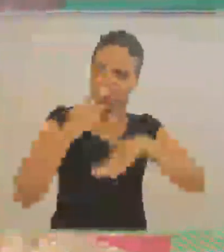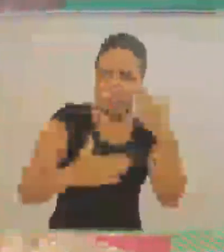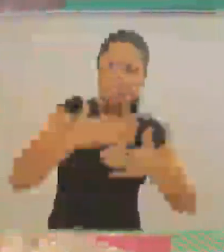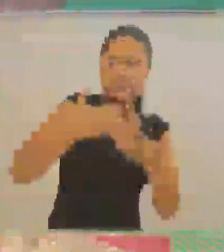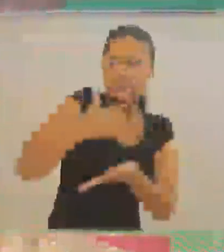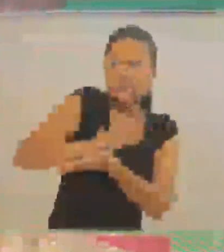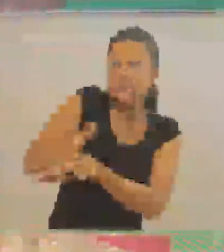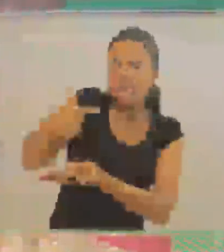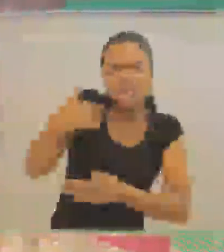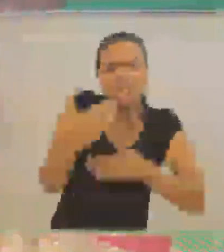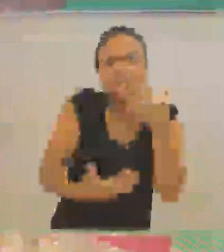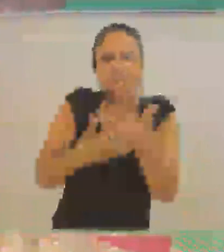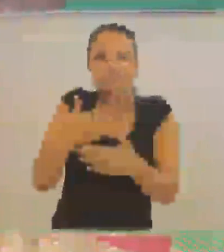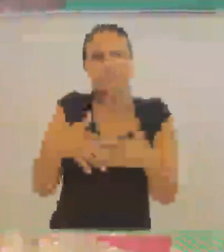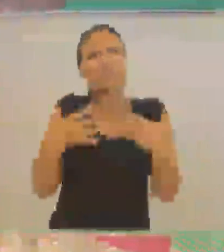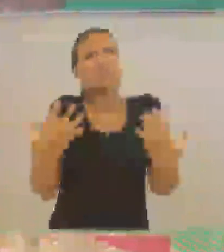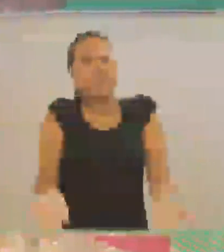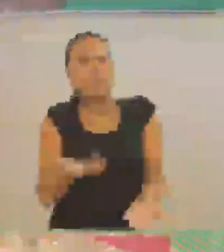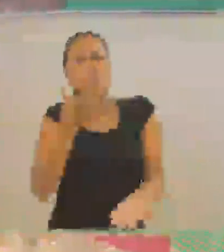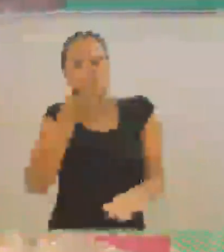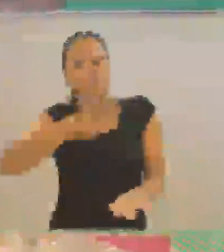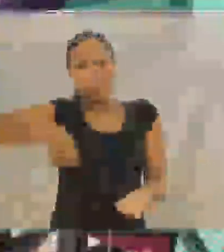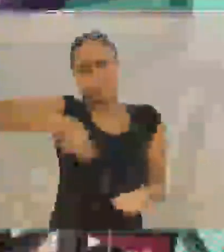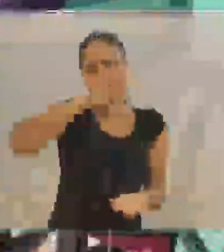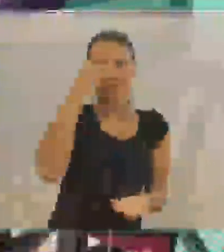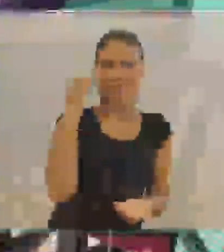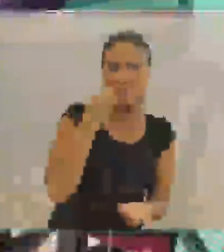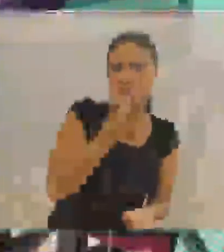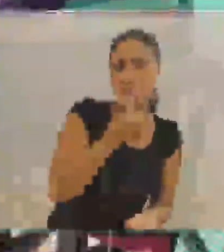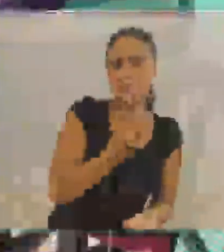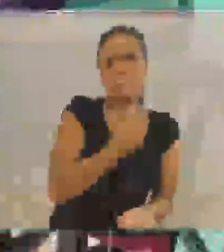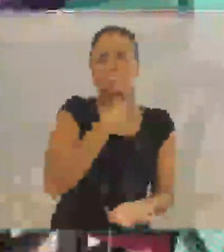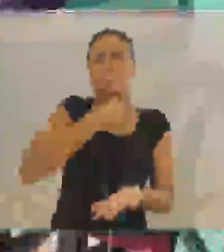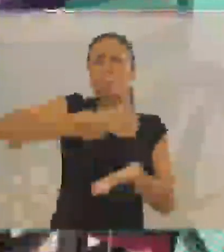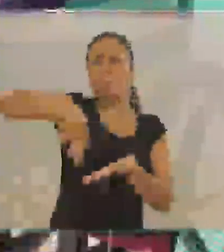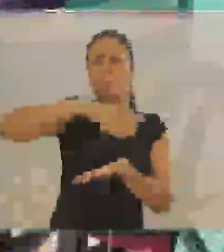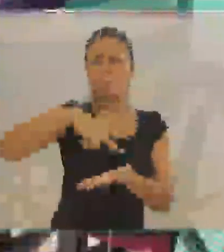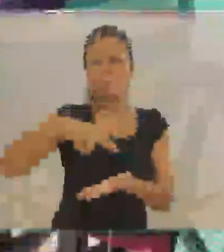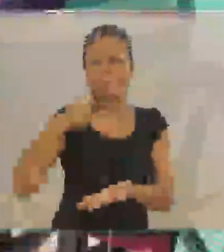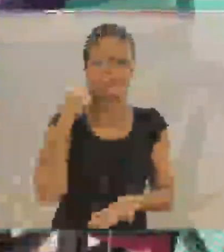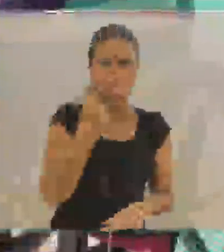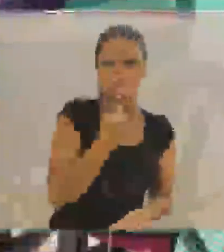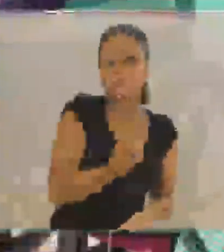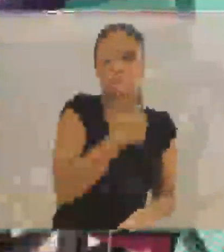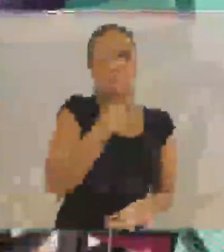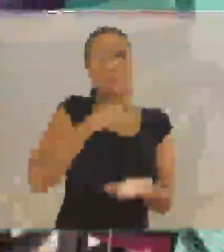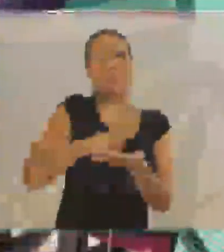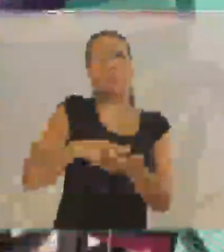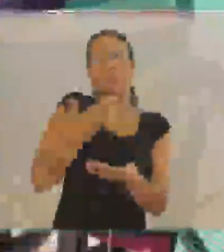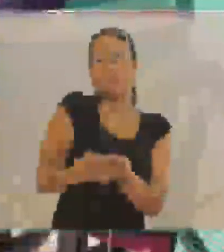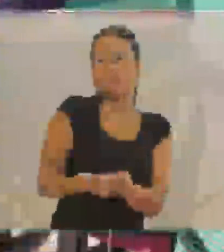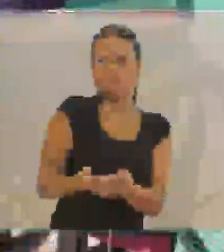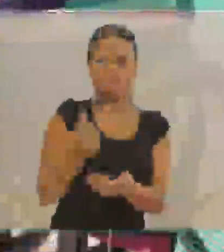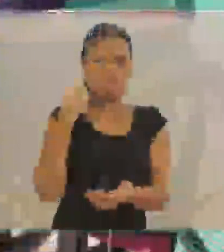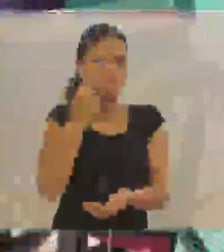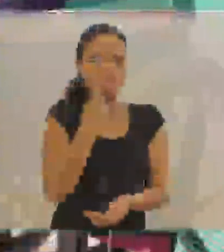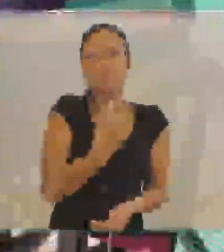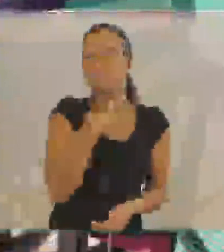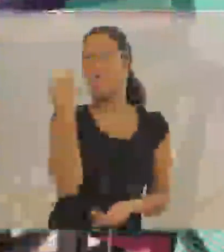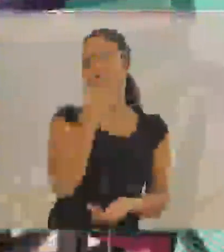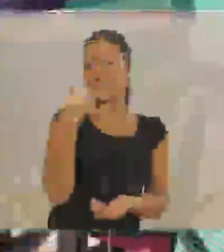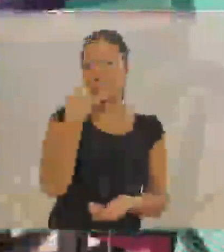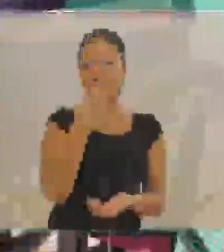achando que eu podia ser bem comigo mesma. Eu superei o meu preconceito. Mas é lógico, as pessoas